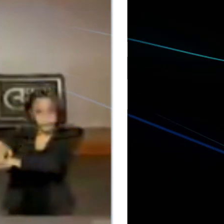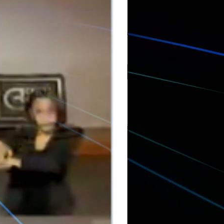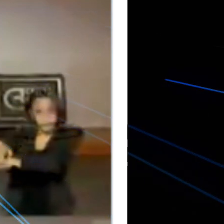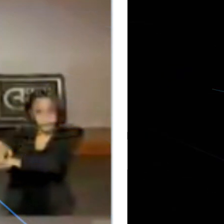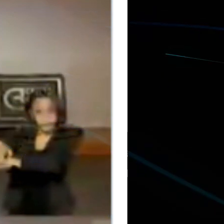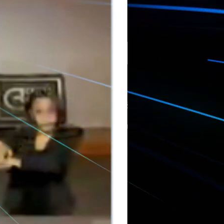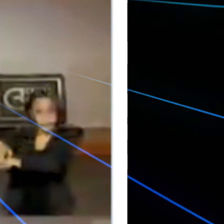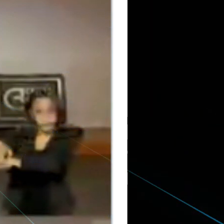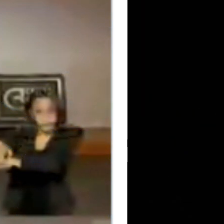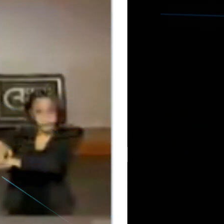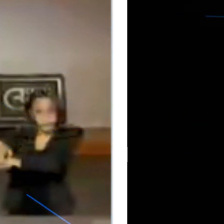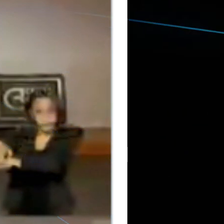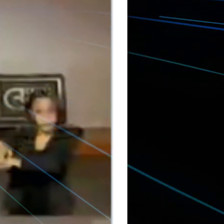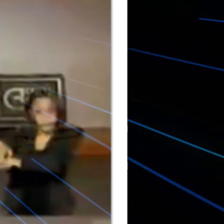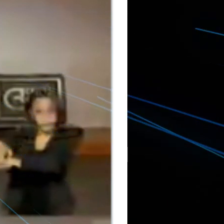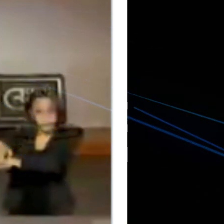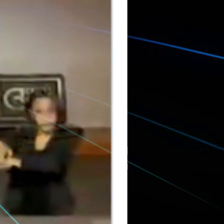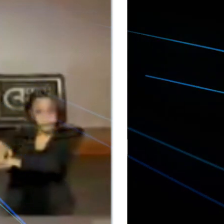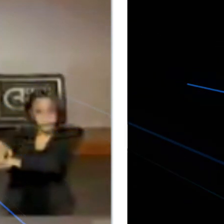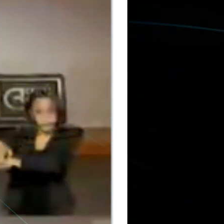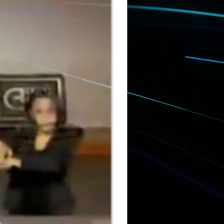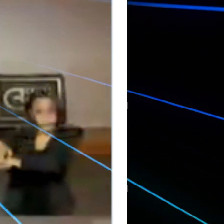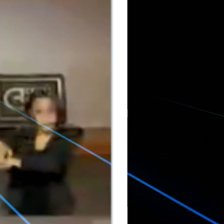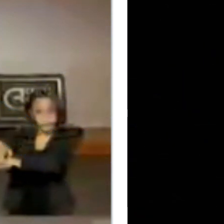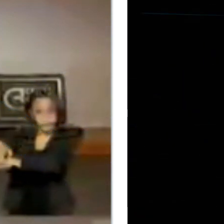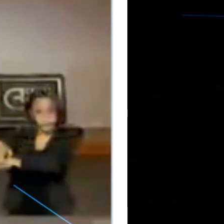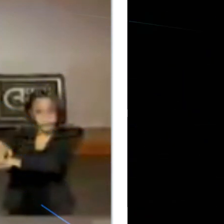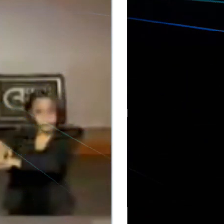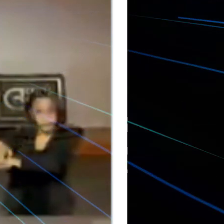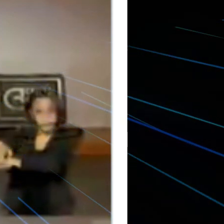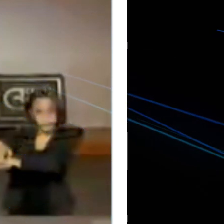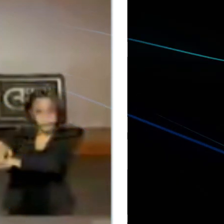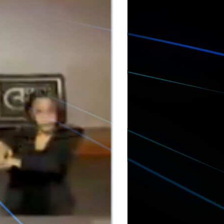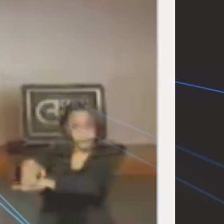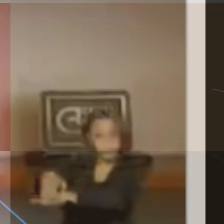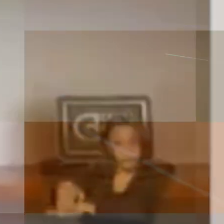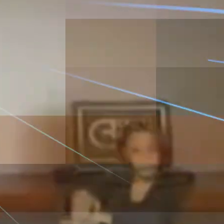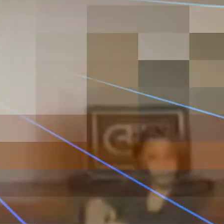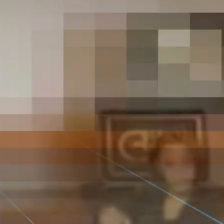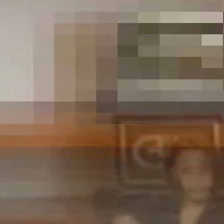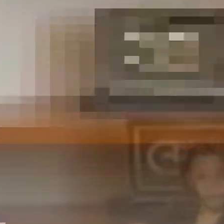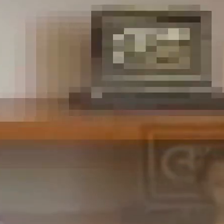e dezembro de 2020, em comparação ao mesmo período da safra anterior.